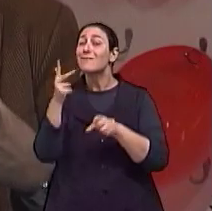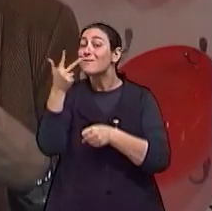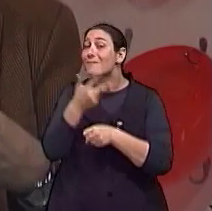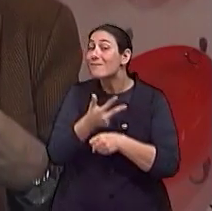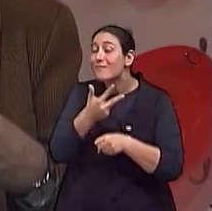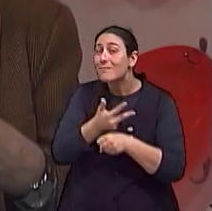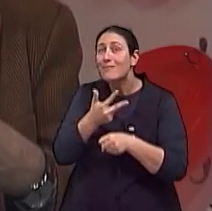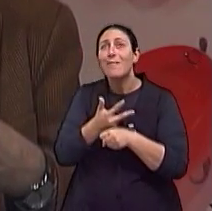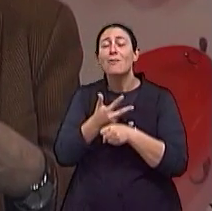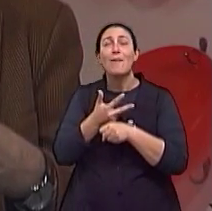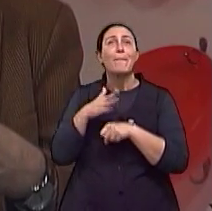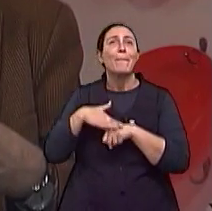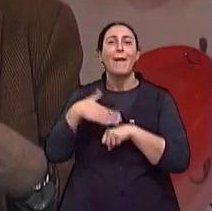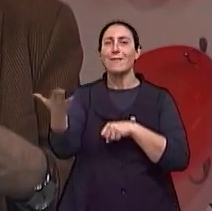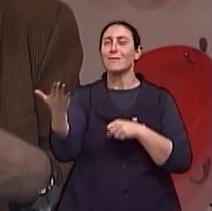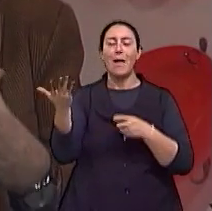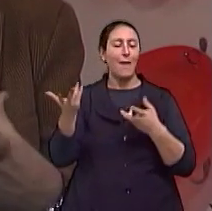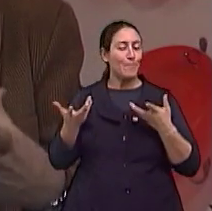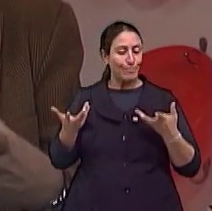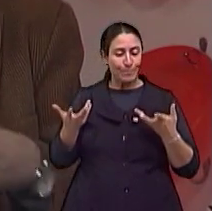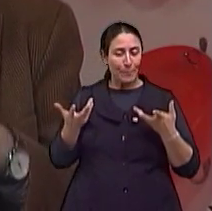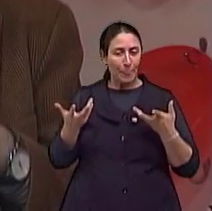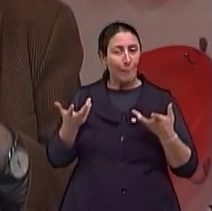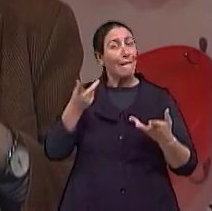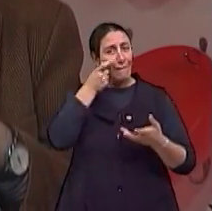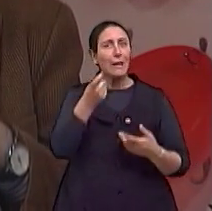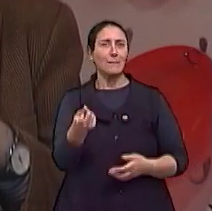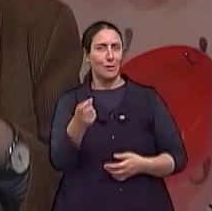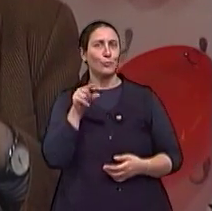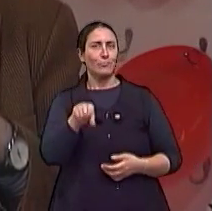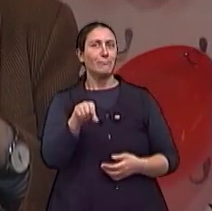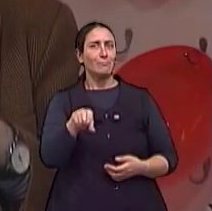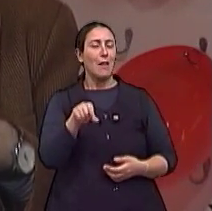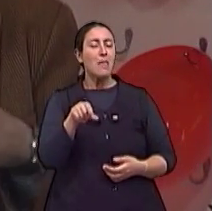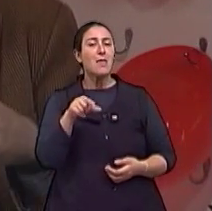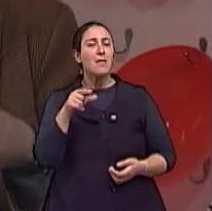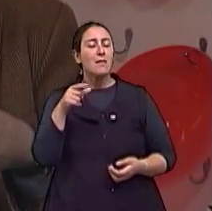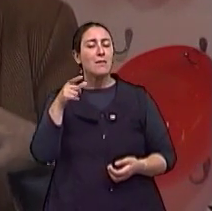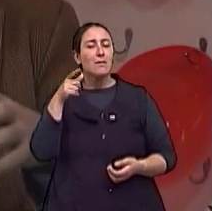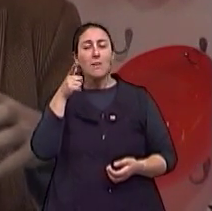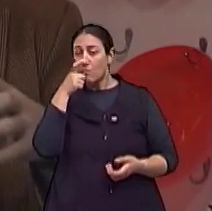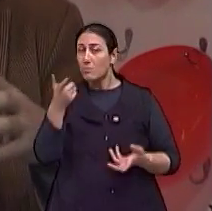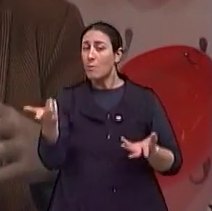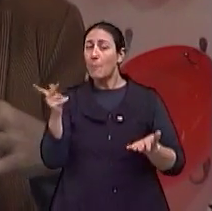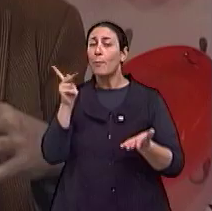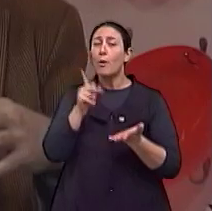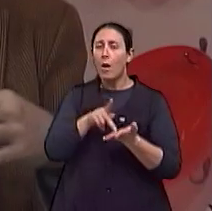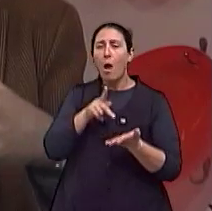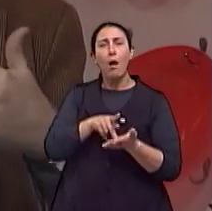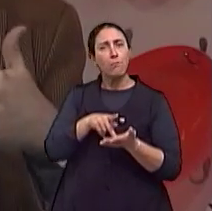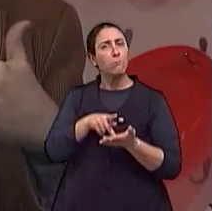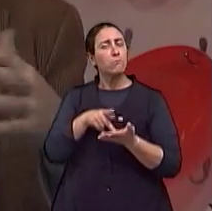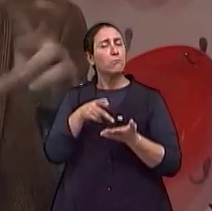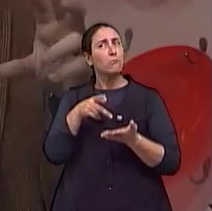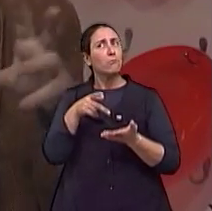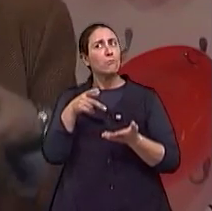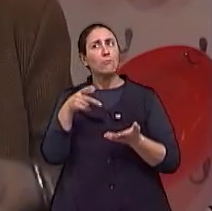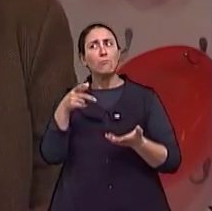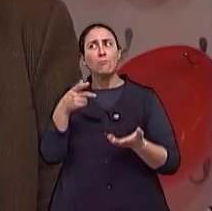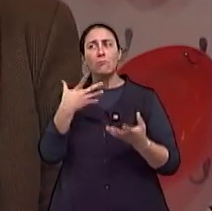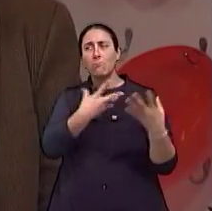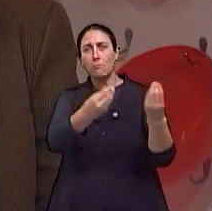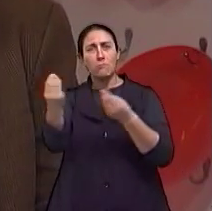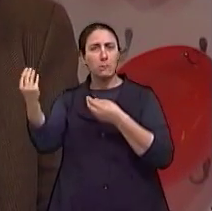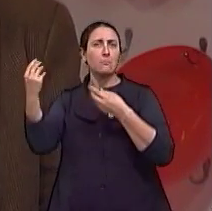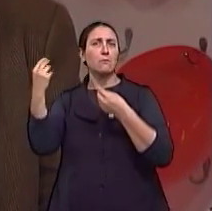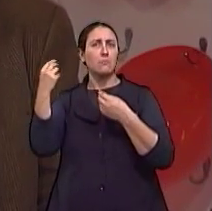ainda mais interessante nesse sentido, porque, bom, as pessoas que hoje em dia estão